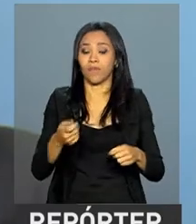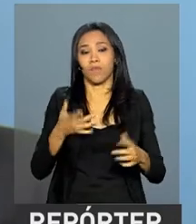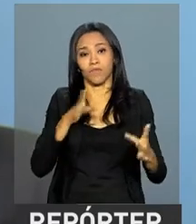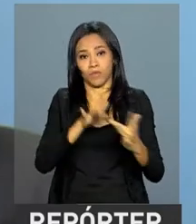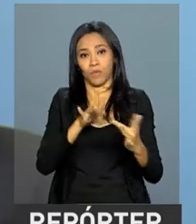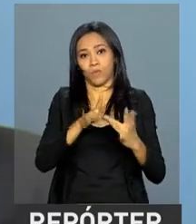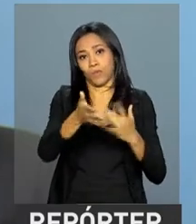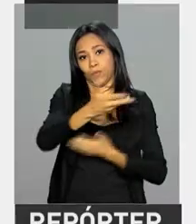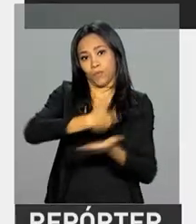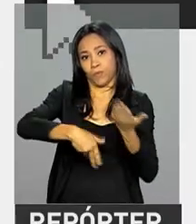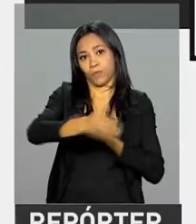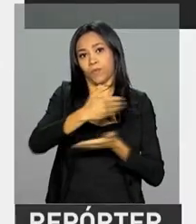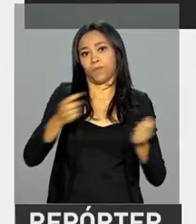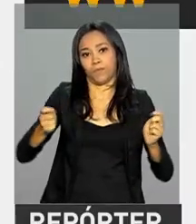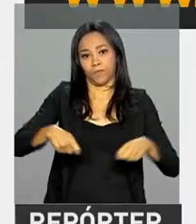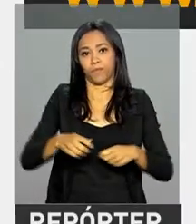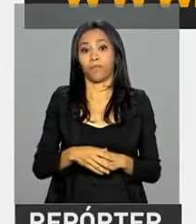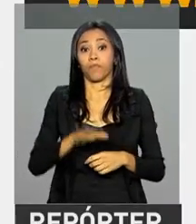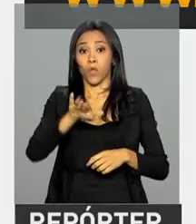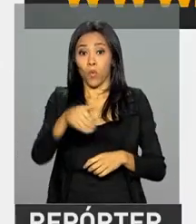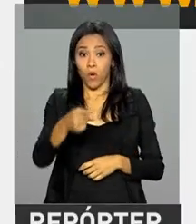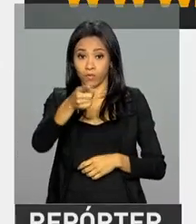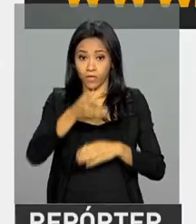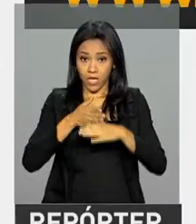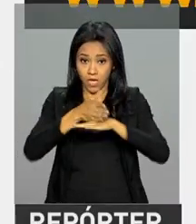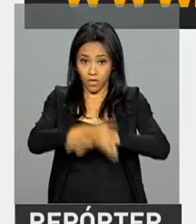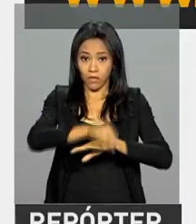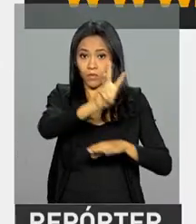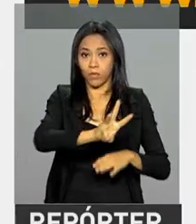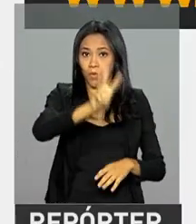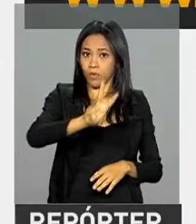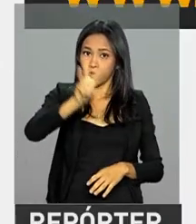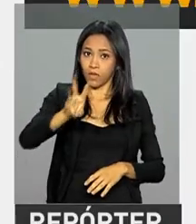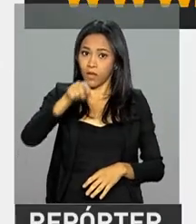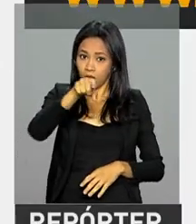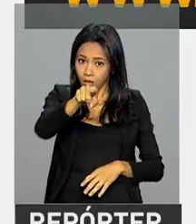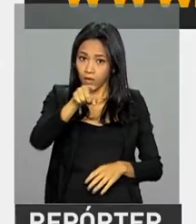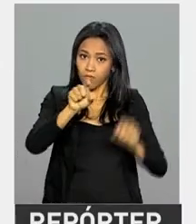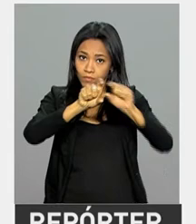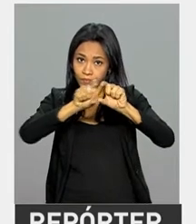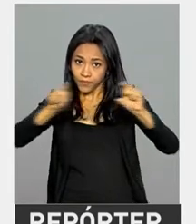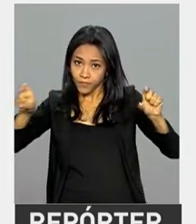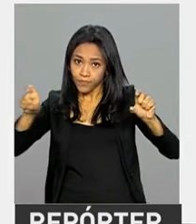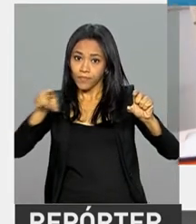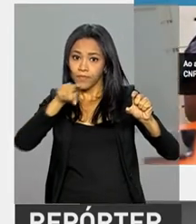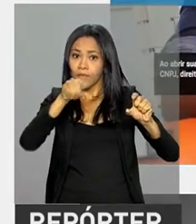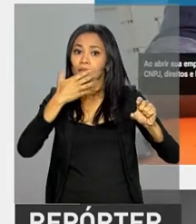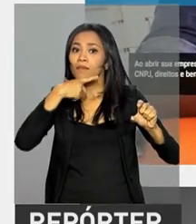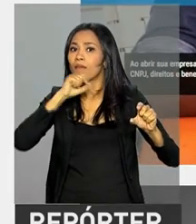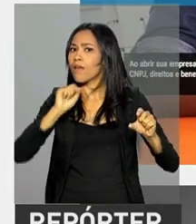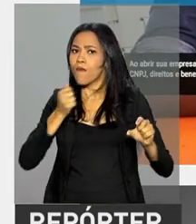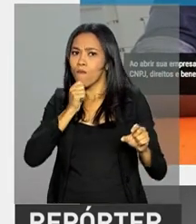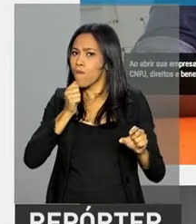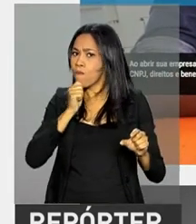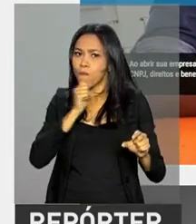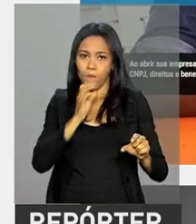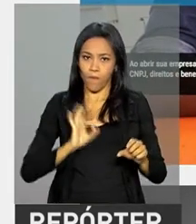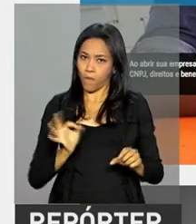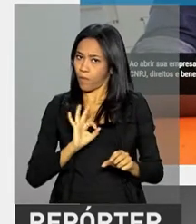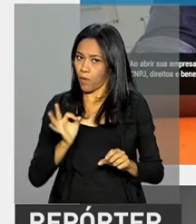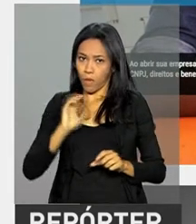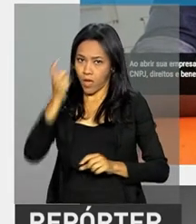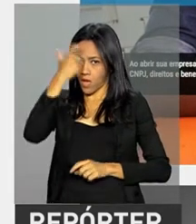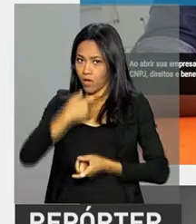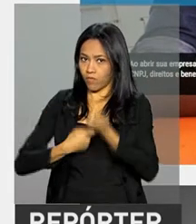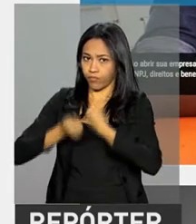que o mundo vive. Ao acessar o portal do empreendedor.gov.br, quem ainda não é microempreendedor